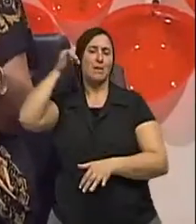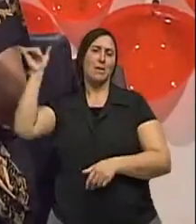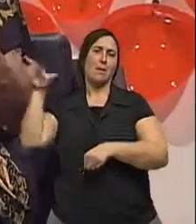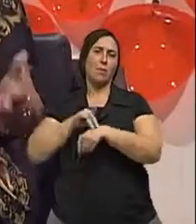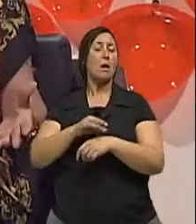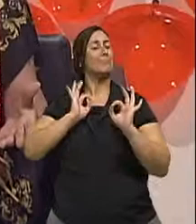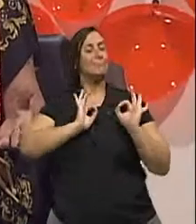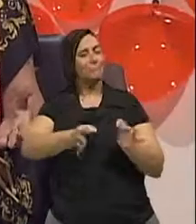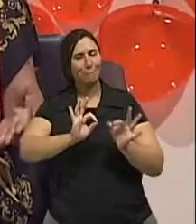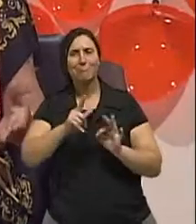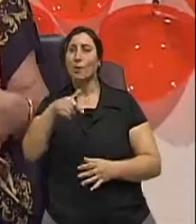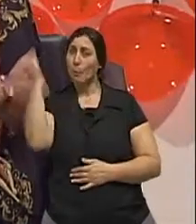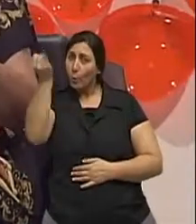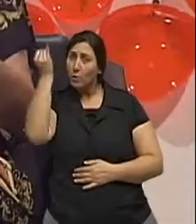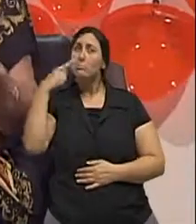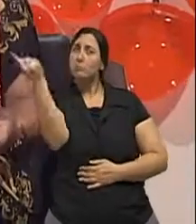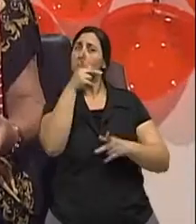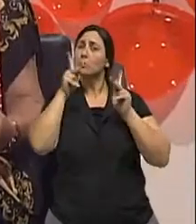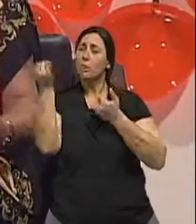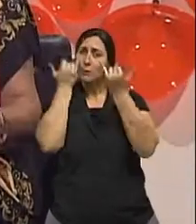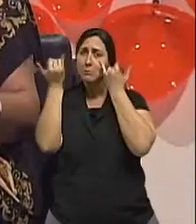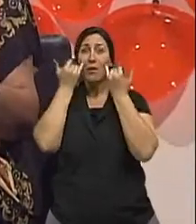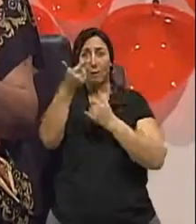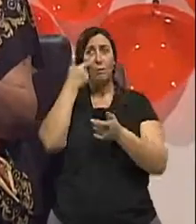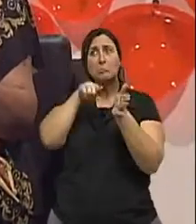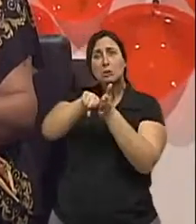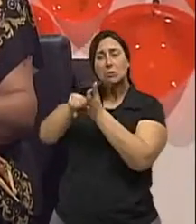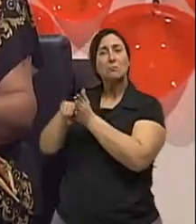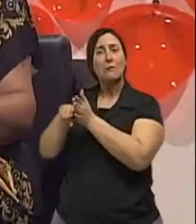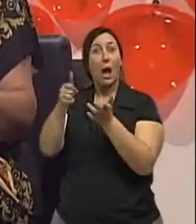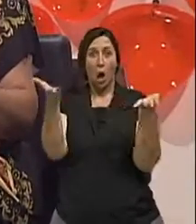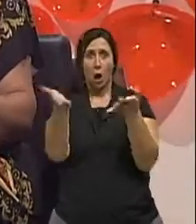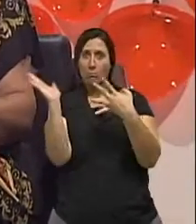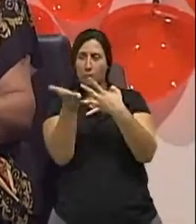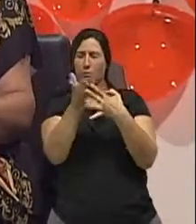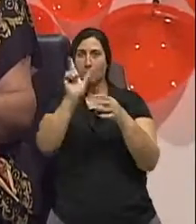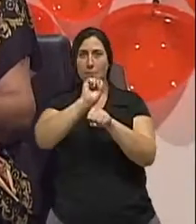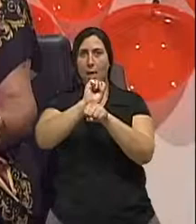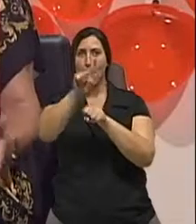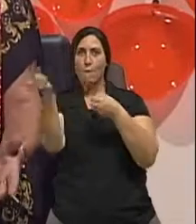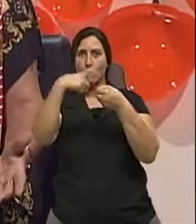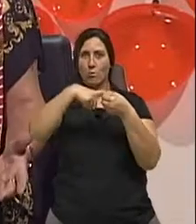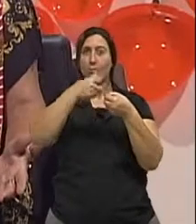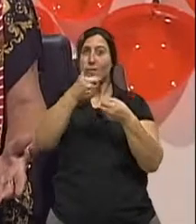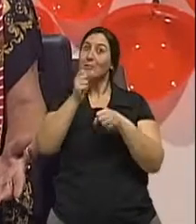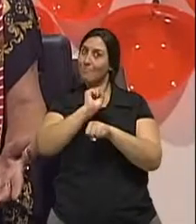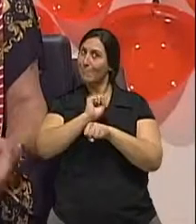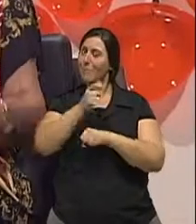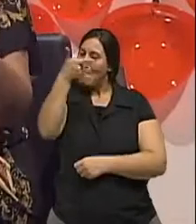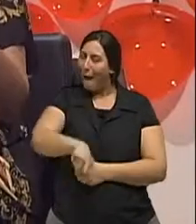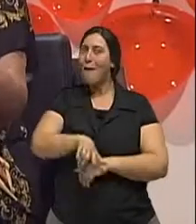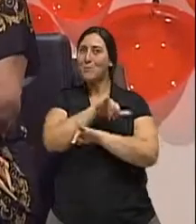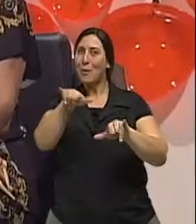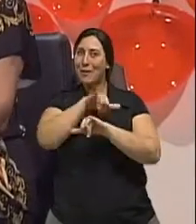O pessoal está realmente se atualizando. A gente vê que as pesquisas avançam. Nós vamos a um pequeno intervalo e já voltamos. Só a metade do programa.